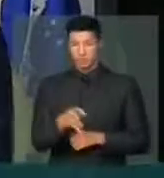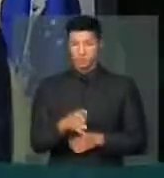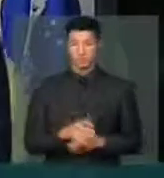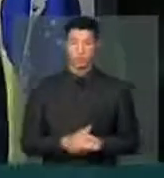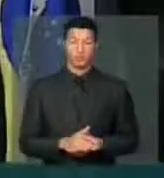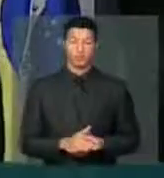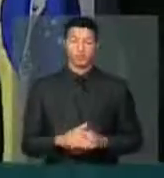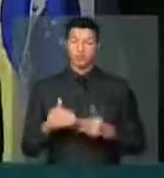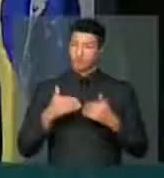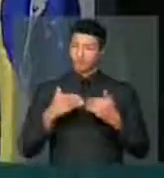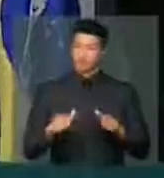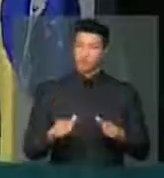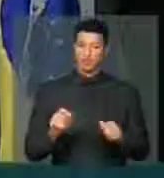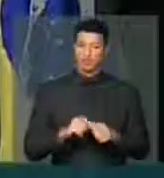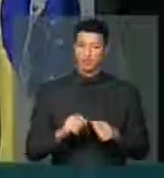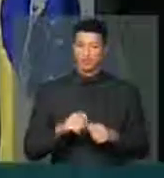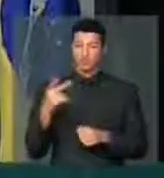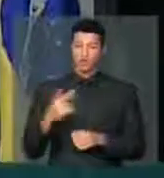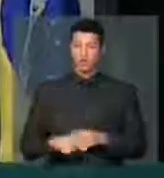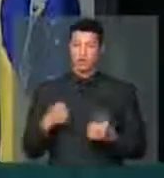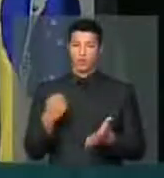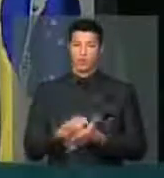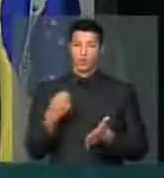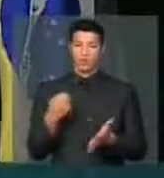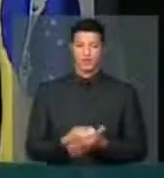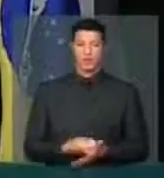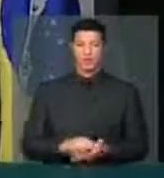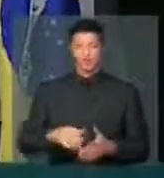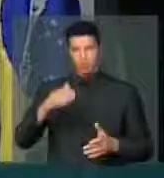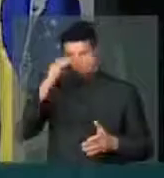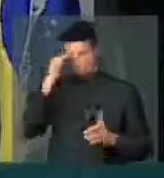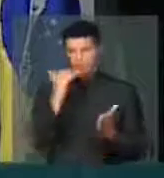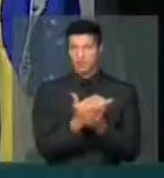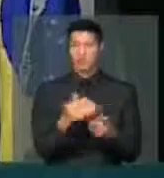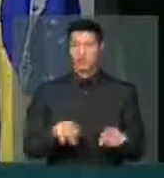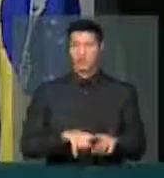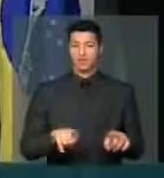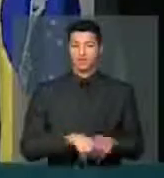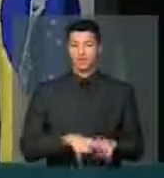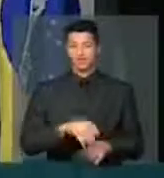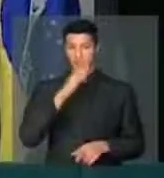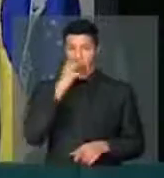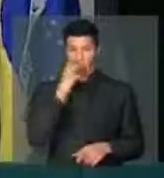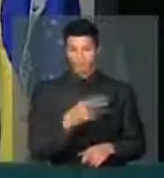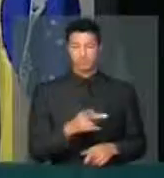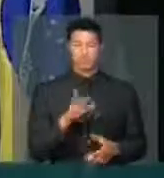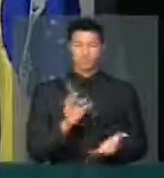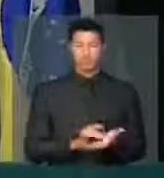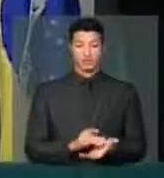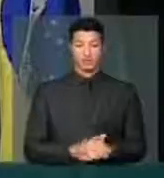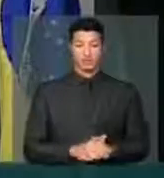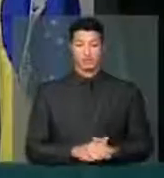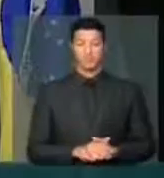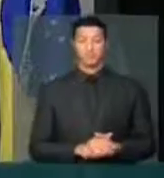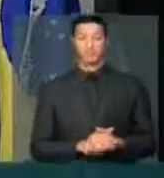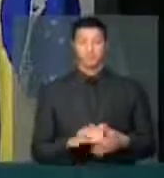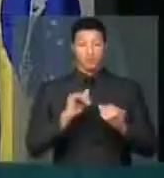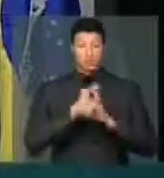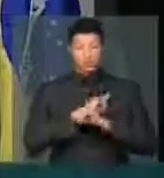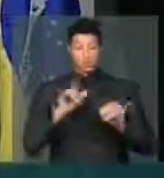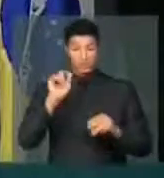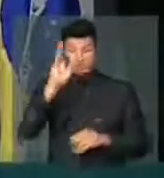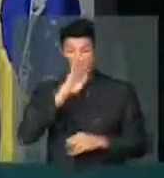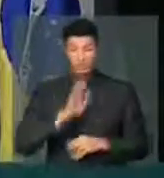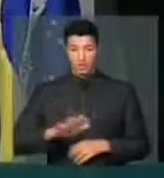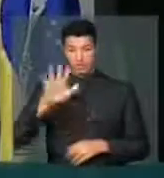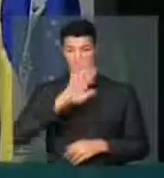proceda à sua obrigação e cumpra a sua obrigação de maneira exemplar. Dizem que